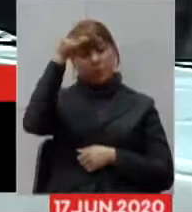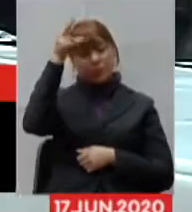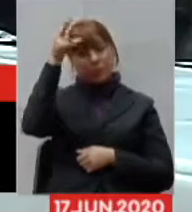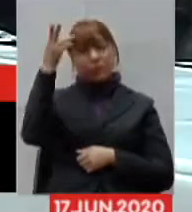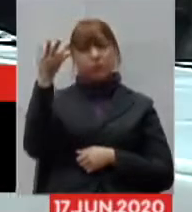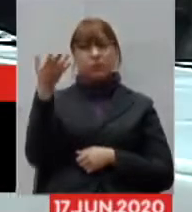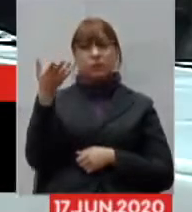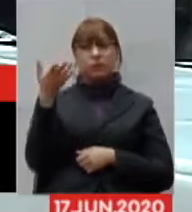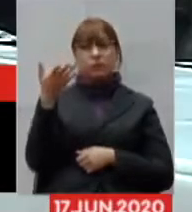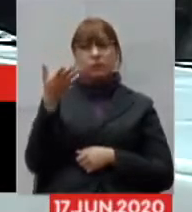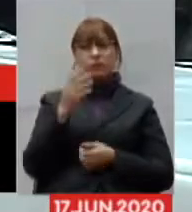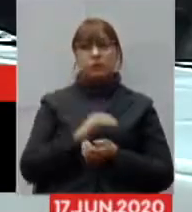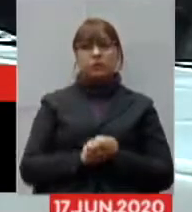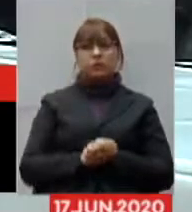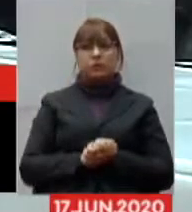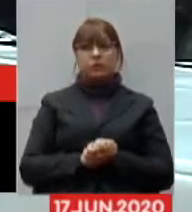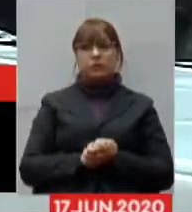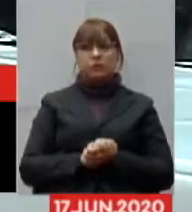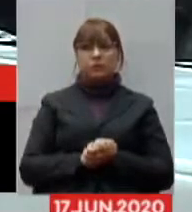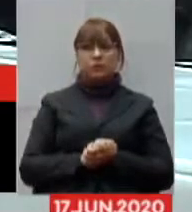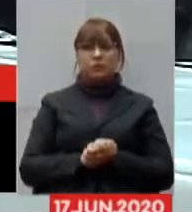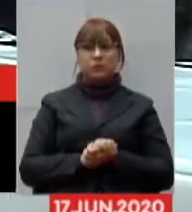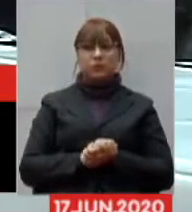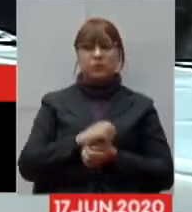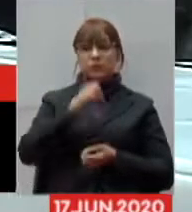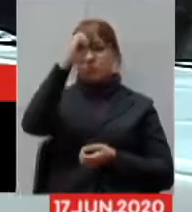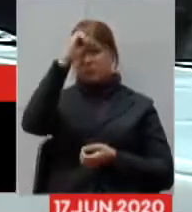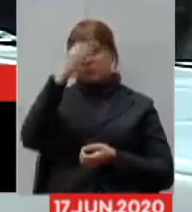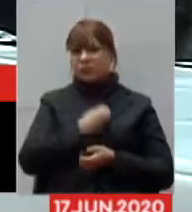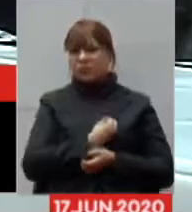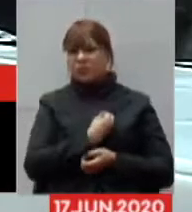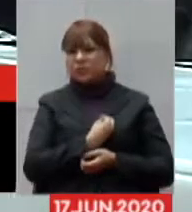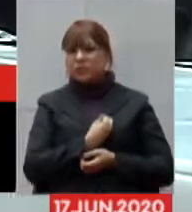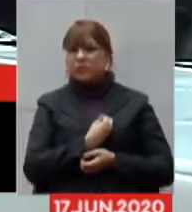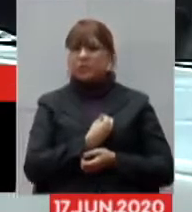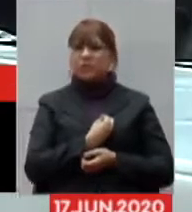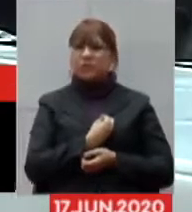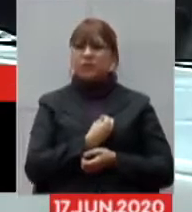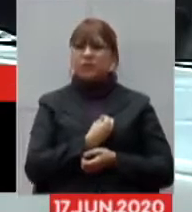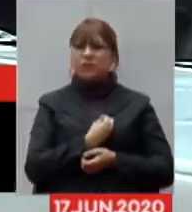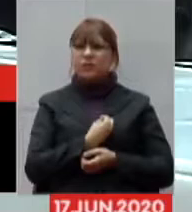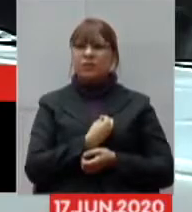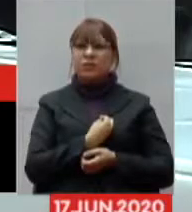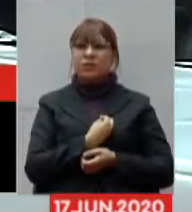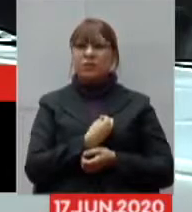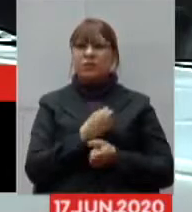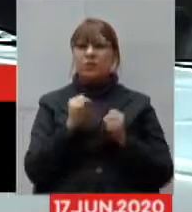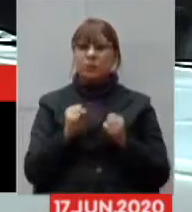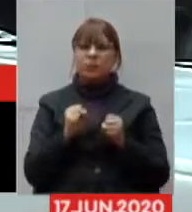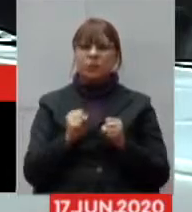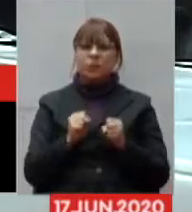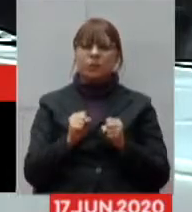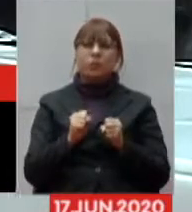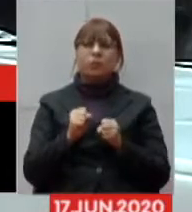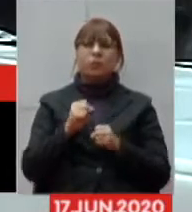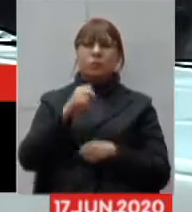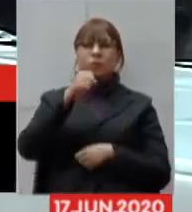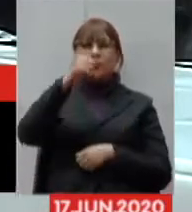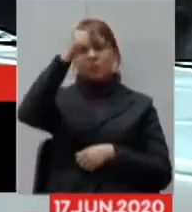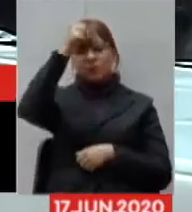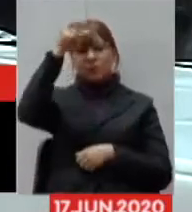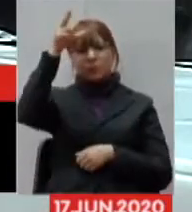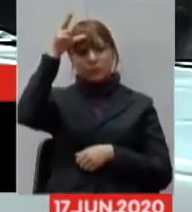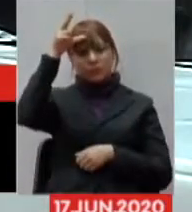eu não sei se ele se ele está ainda pode ser para o prefeito de Uberaba